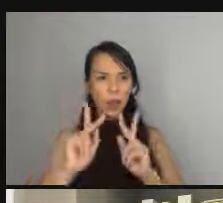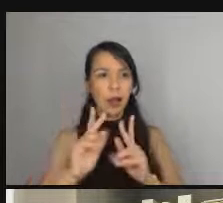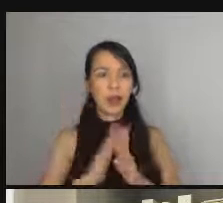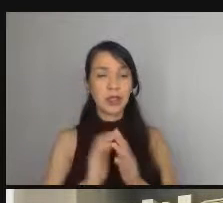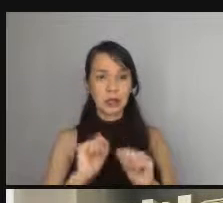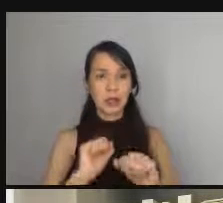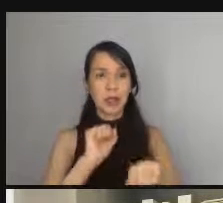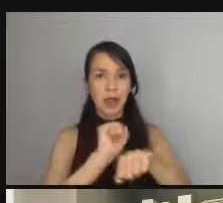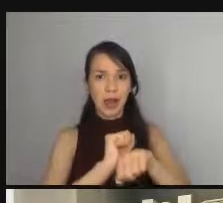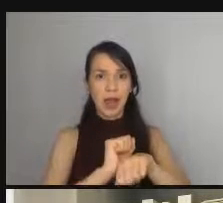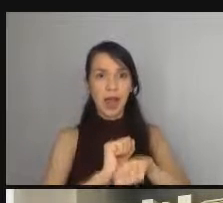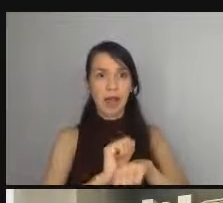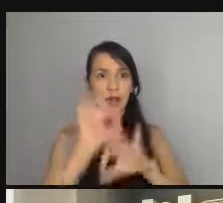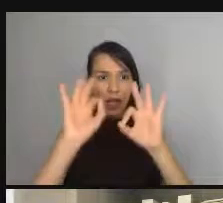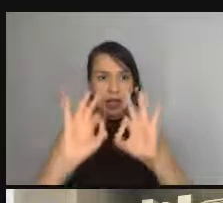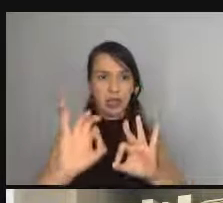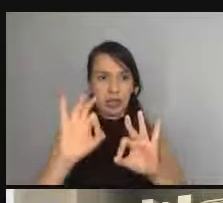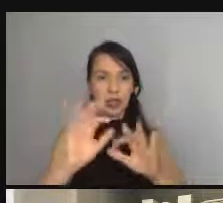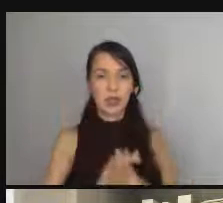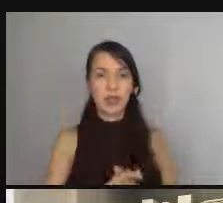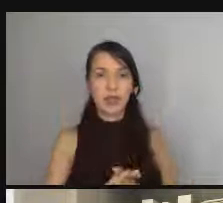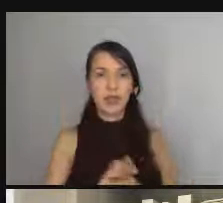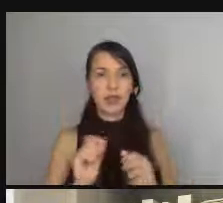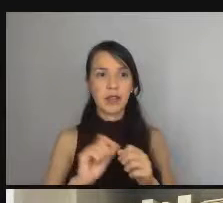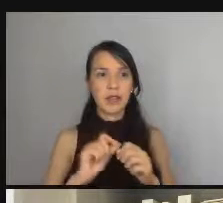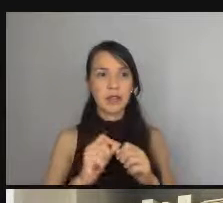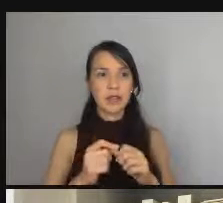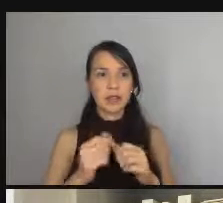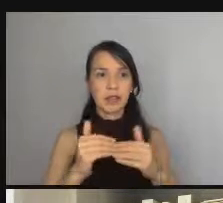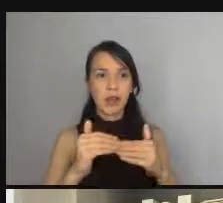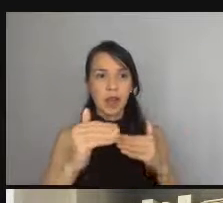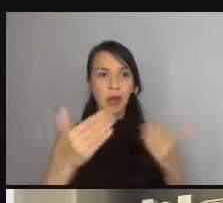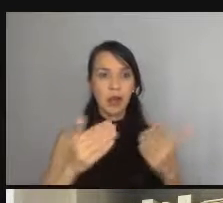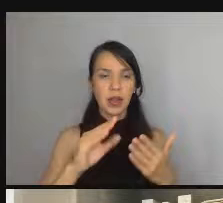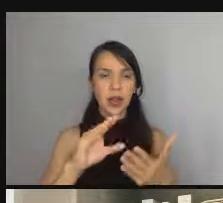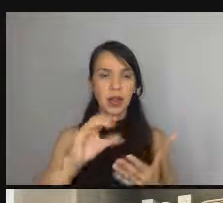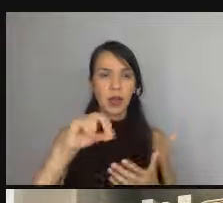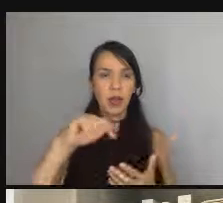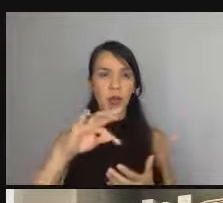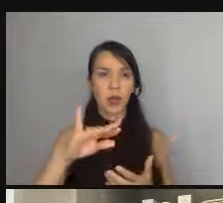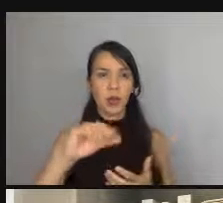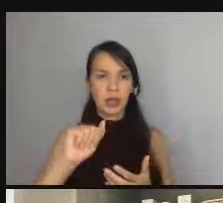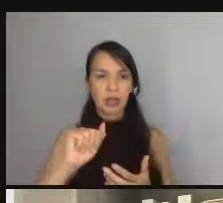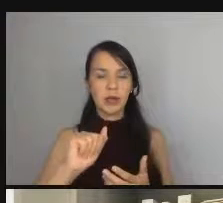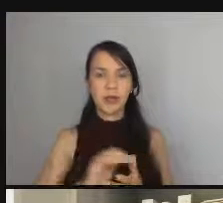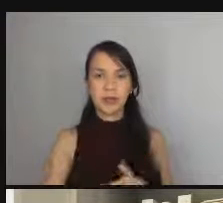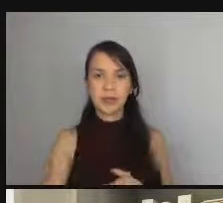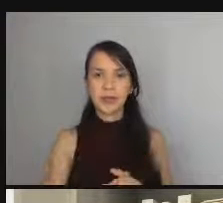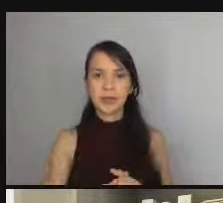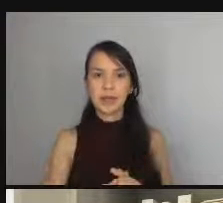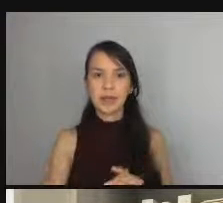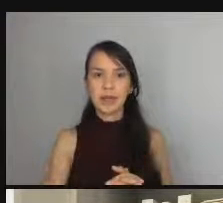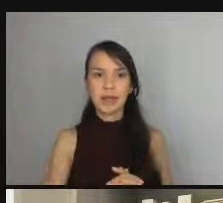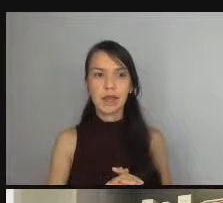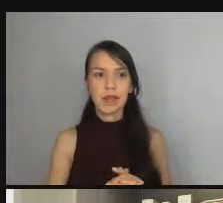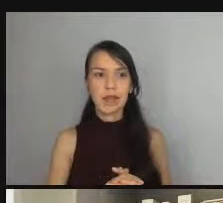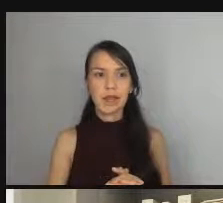pode parar por aqui mesmo e fazer a integração contínua agora isso aí eu ia até